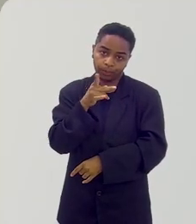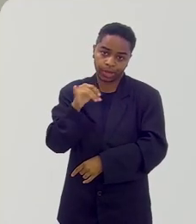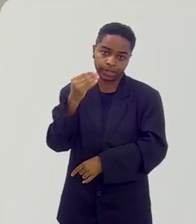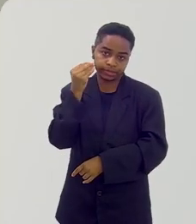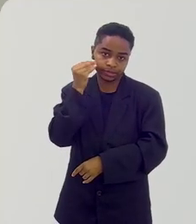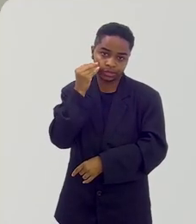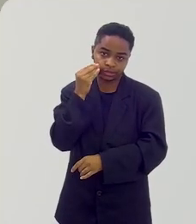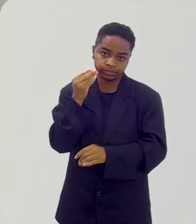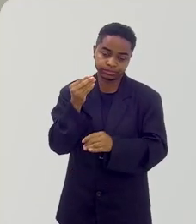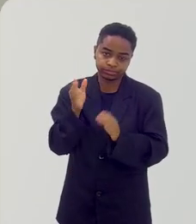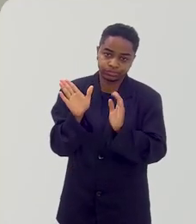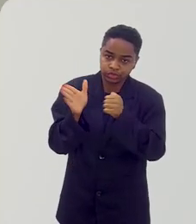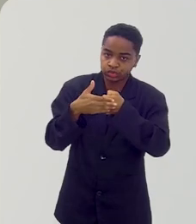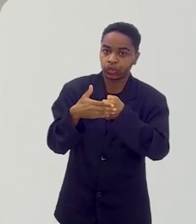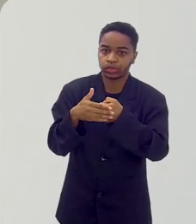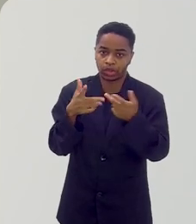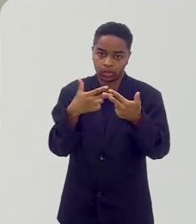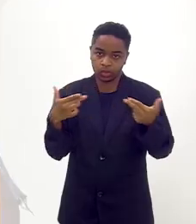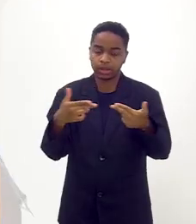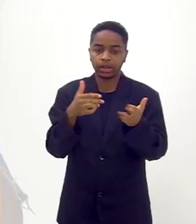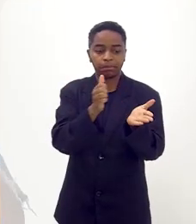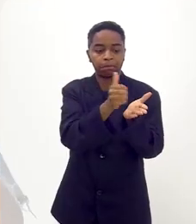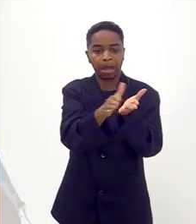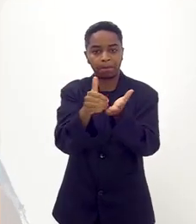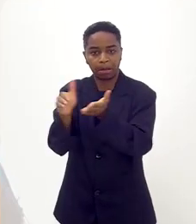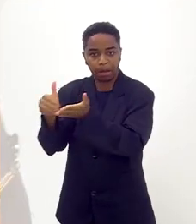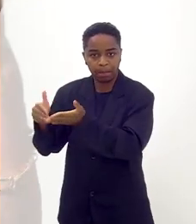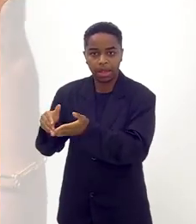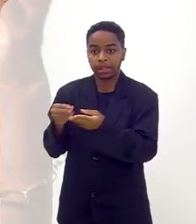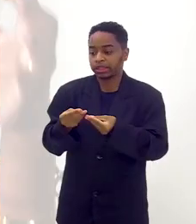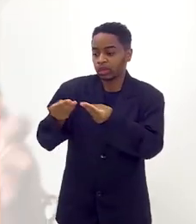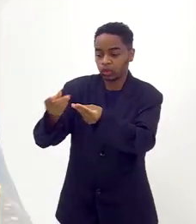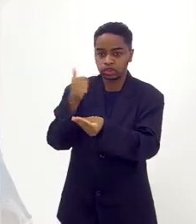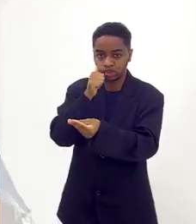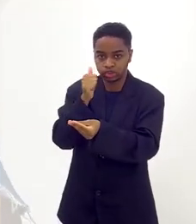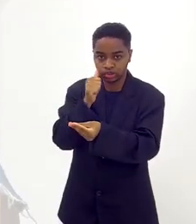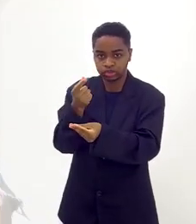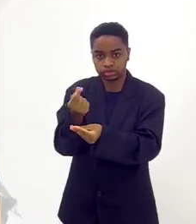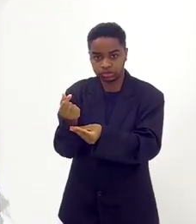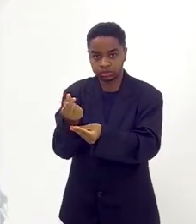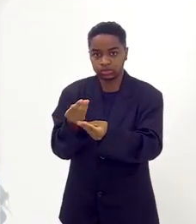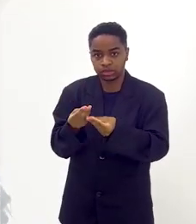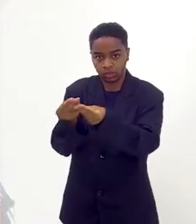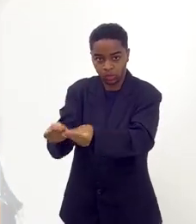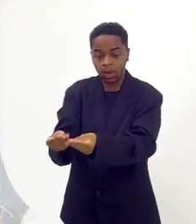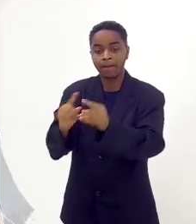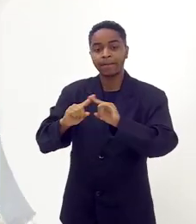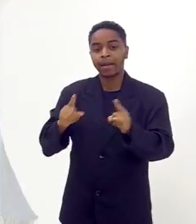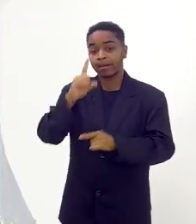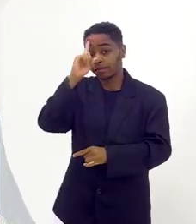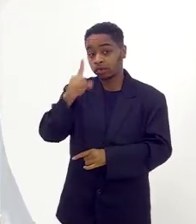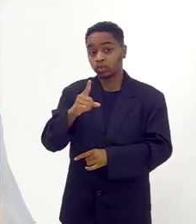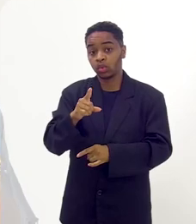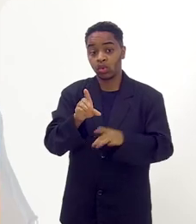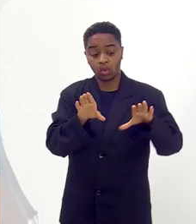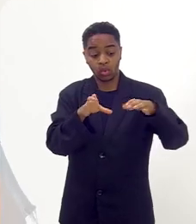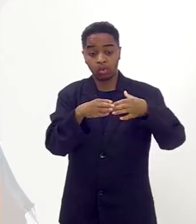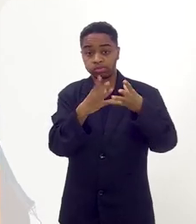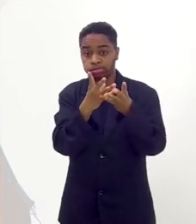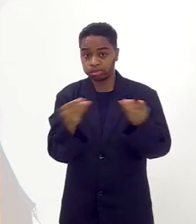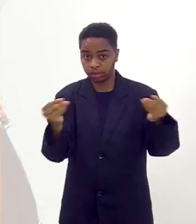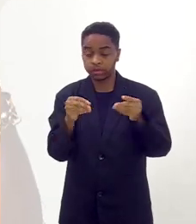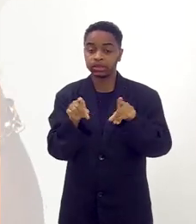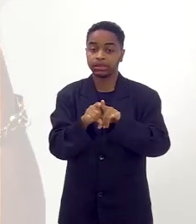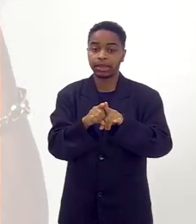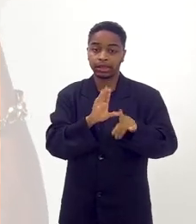claro, para abafar tudo, tirou a cigana, deu mais um dinheiro, mas mandou que sumisse com